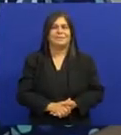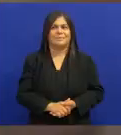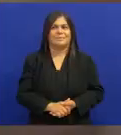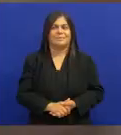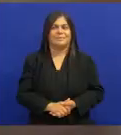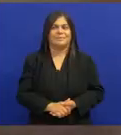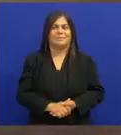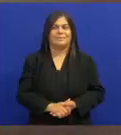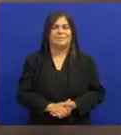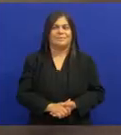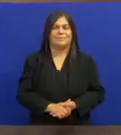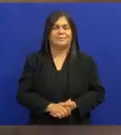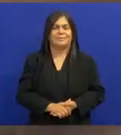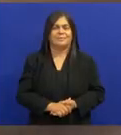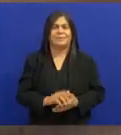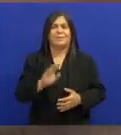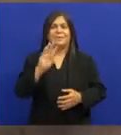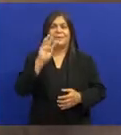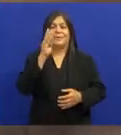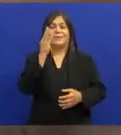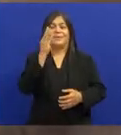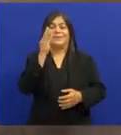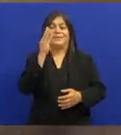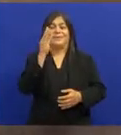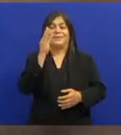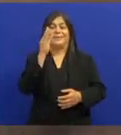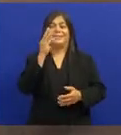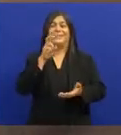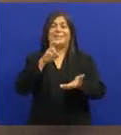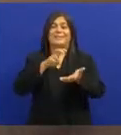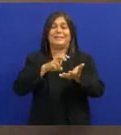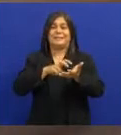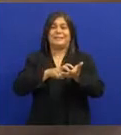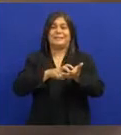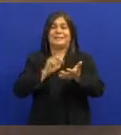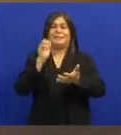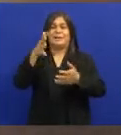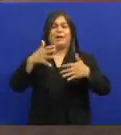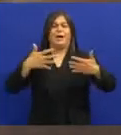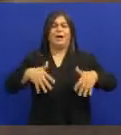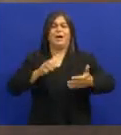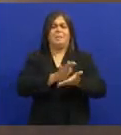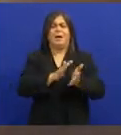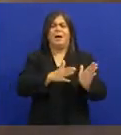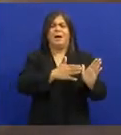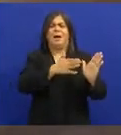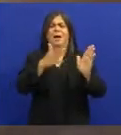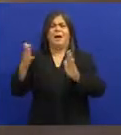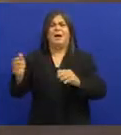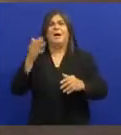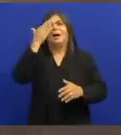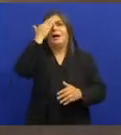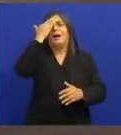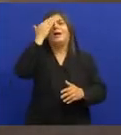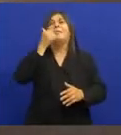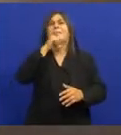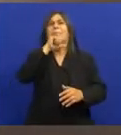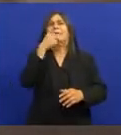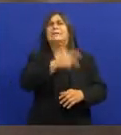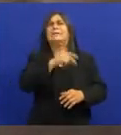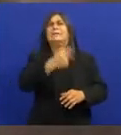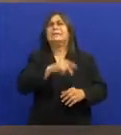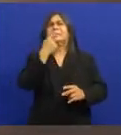Aí Chegou quatro horas da manhã Eu falei Meu Deus do céu Meu pai